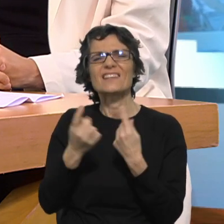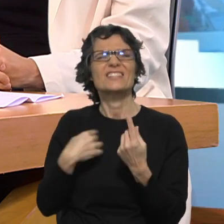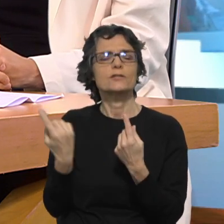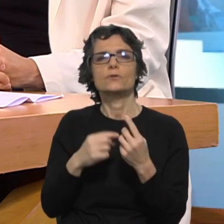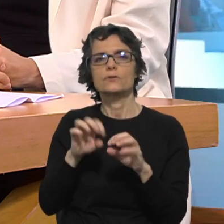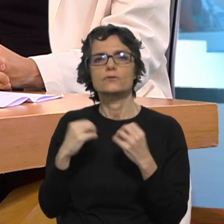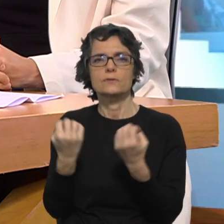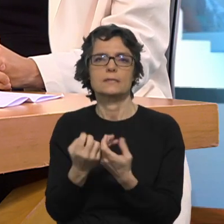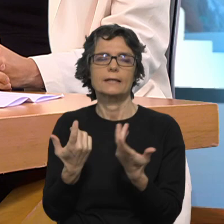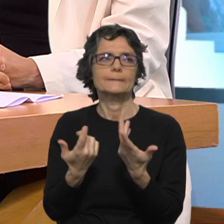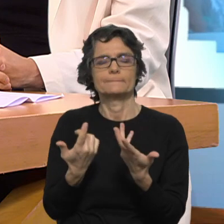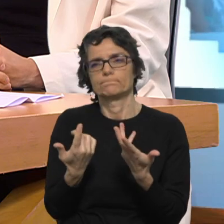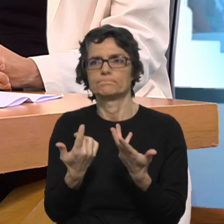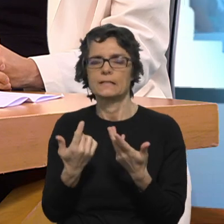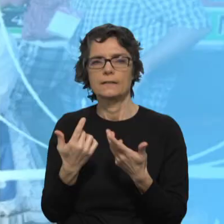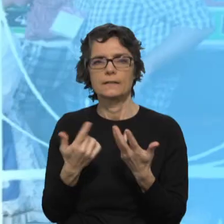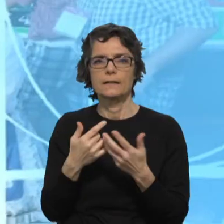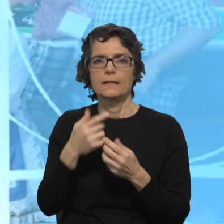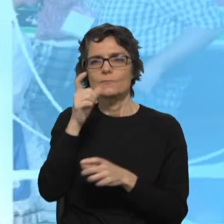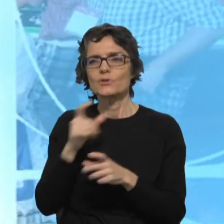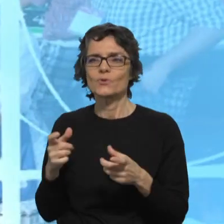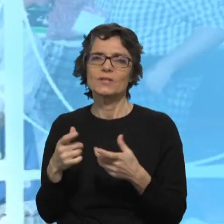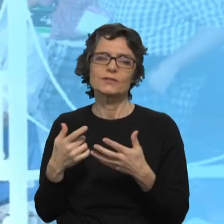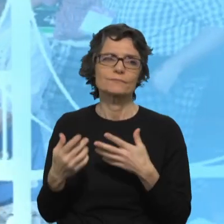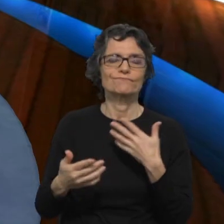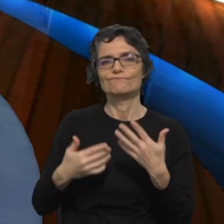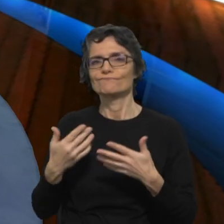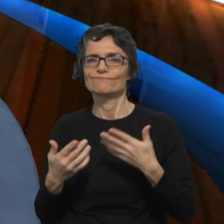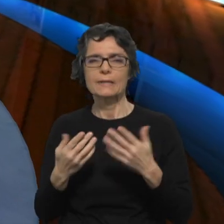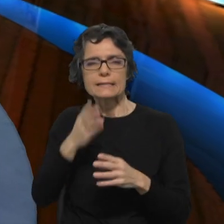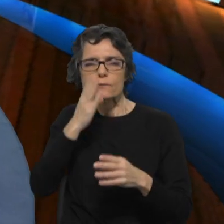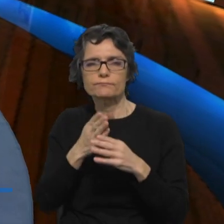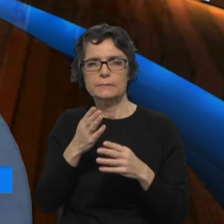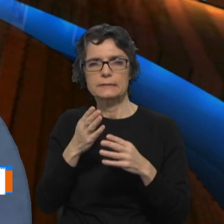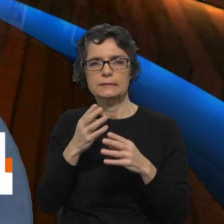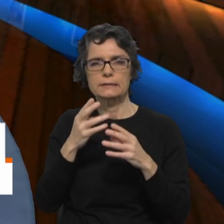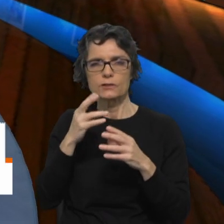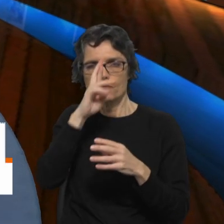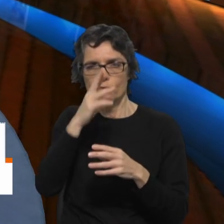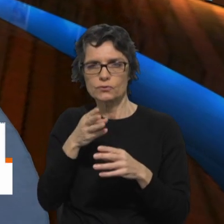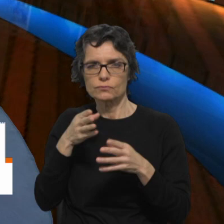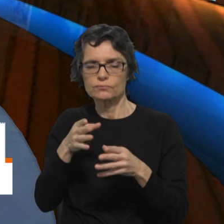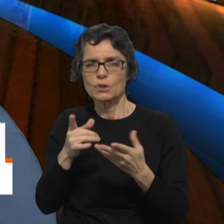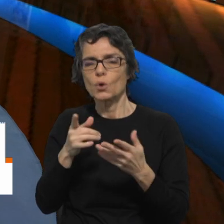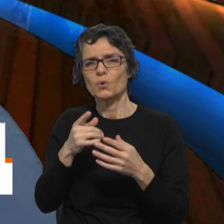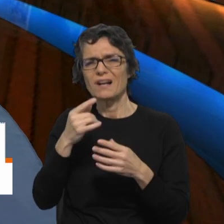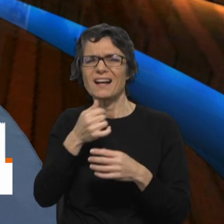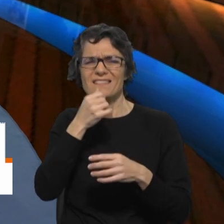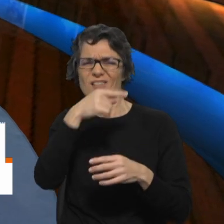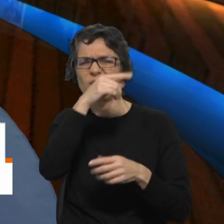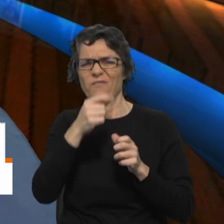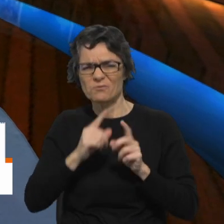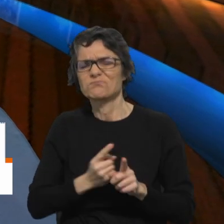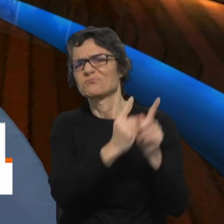pessoas um pouco indolentes. Não diria... Portanto, deixamos-nos... Outros decidem, outros fazem,